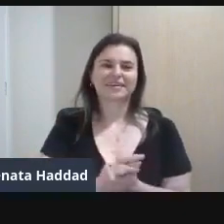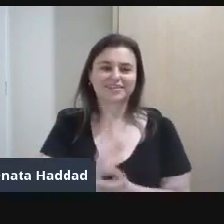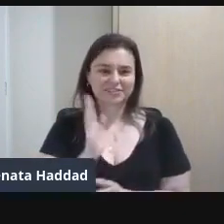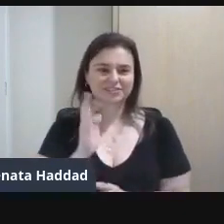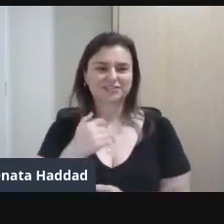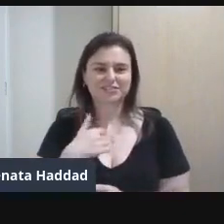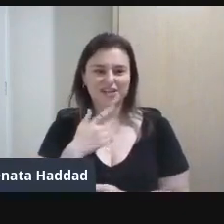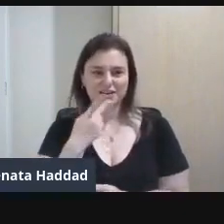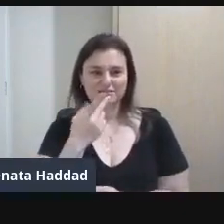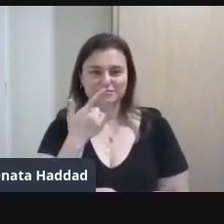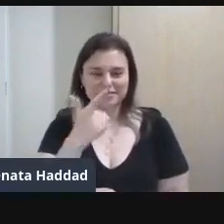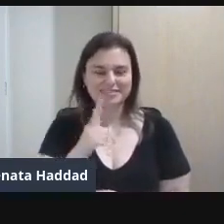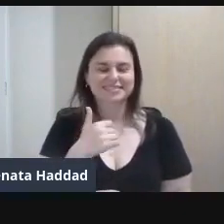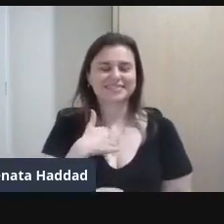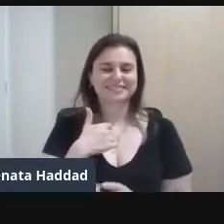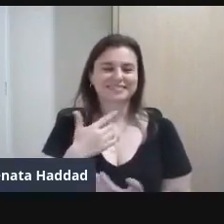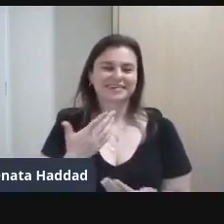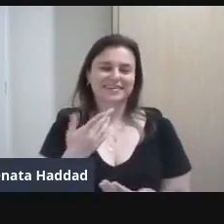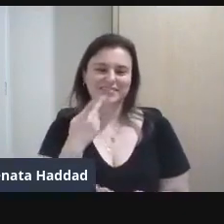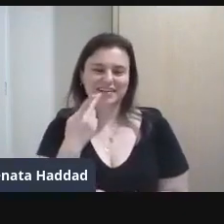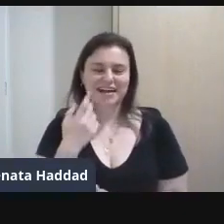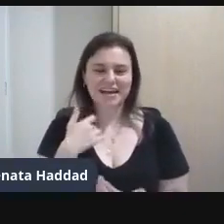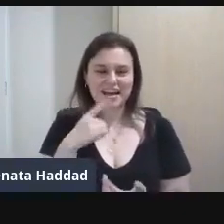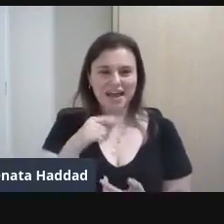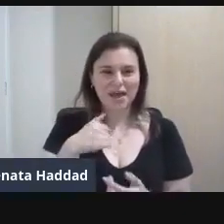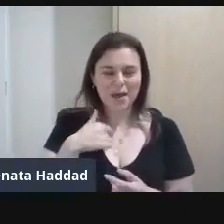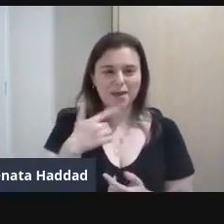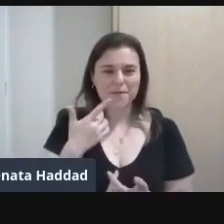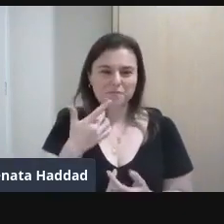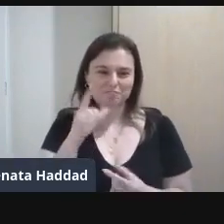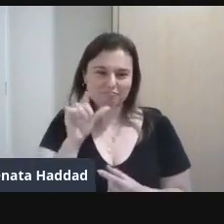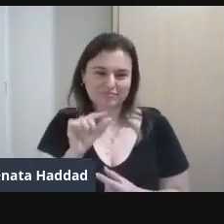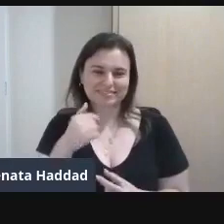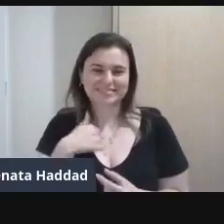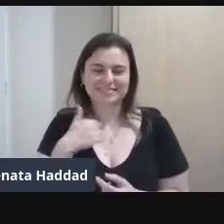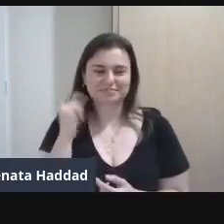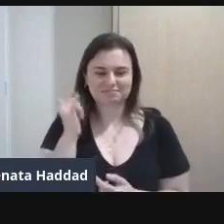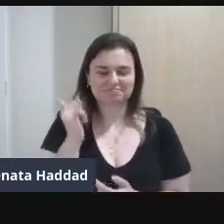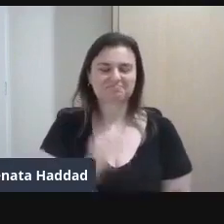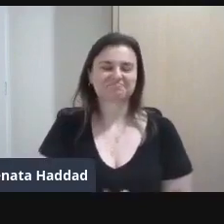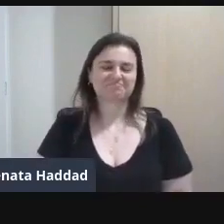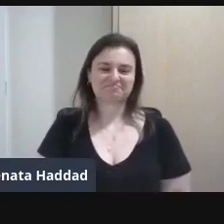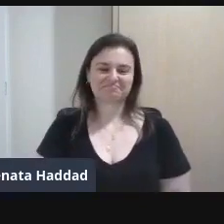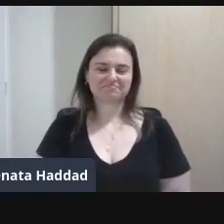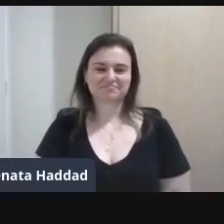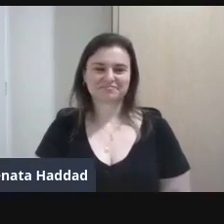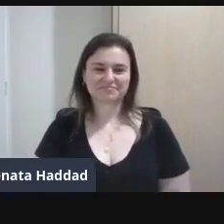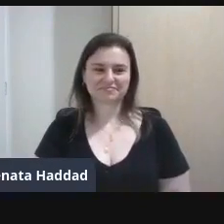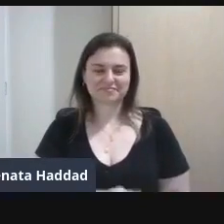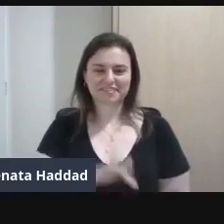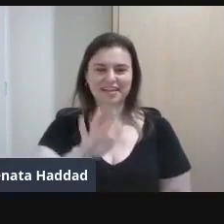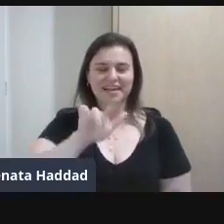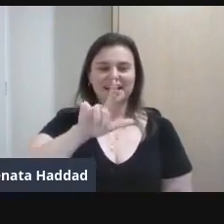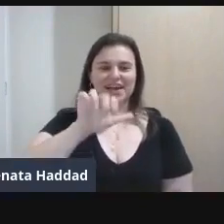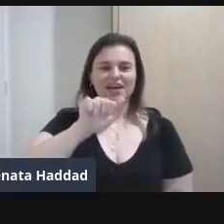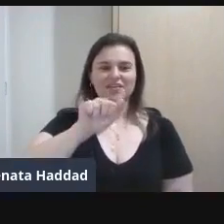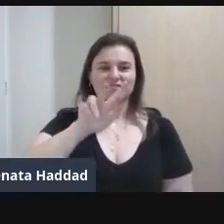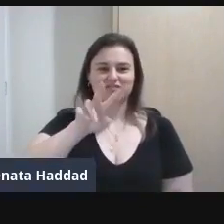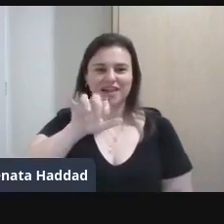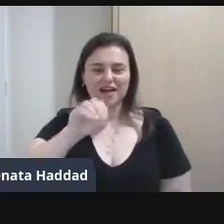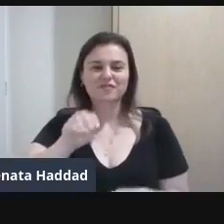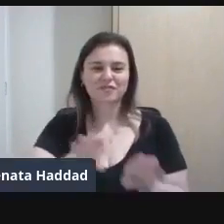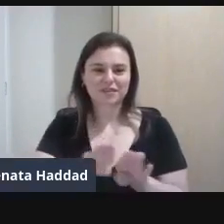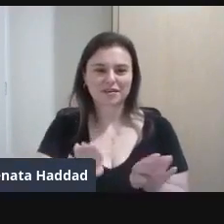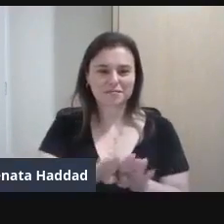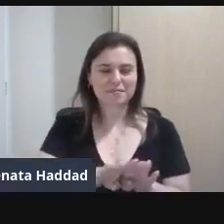micro conta Aí hein Flávio Muito bom Muito bom Flávio também Nosso Nossa aluna Aqui no Guia